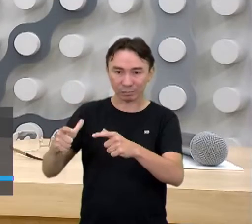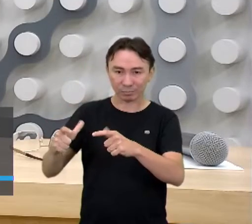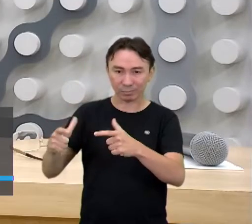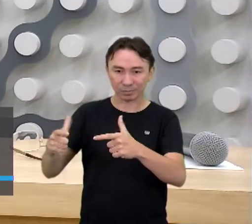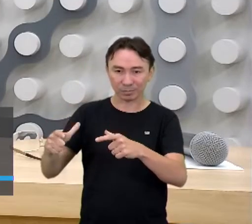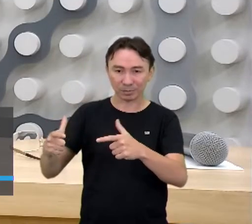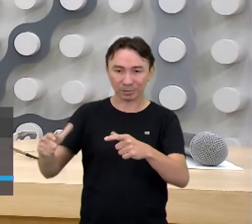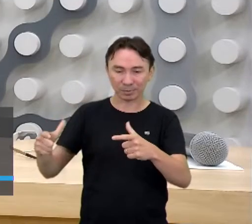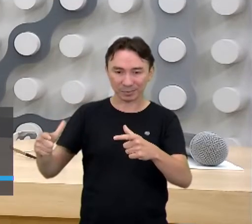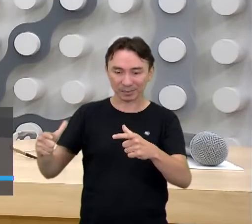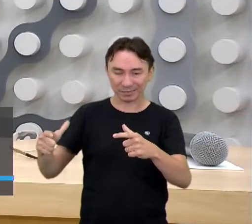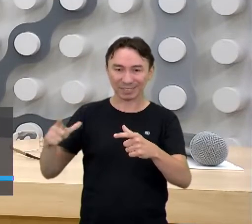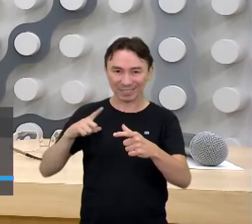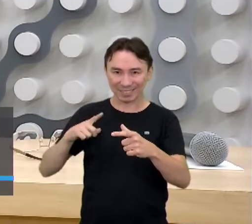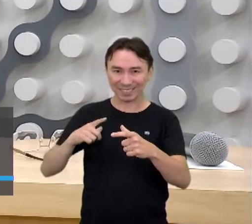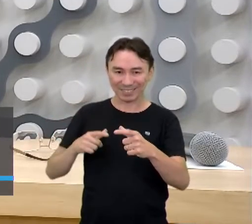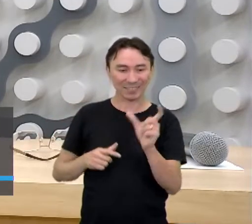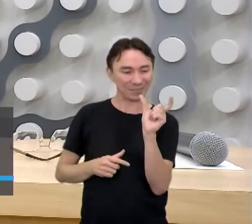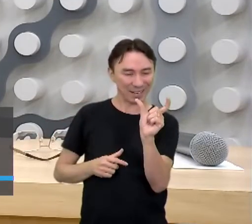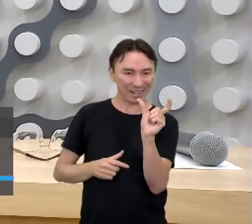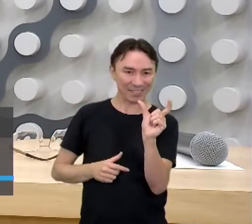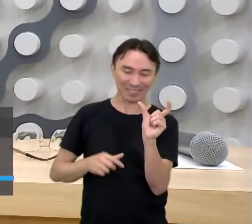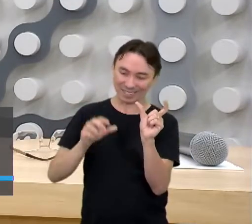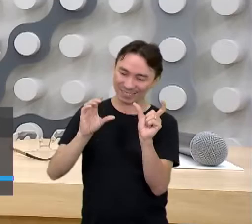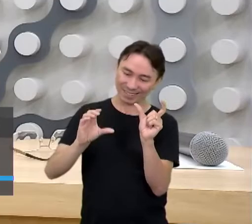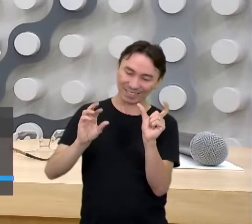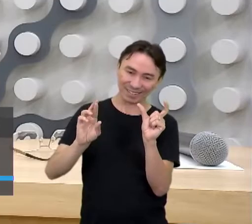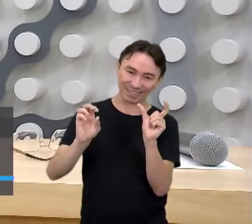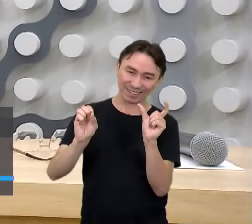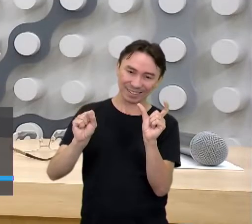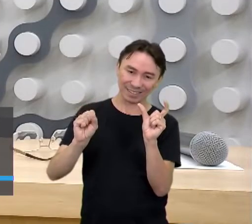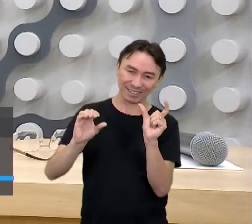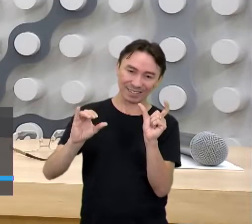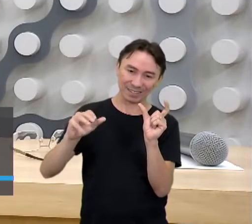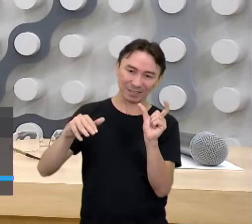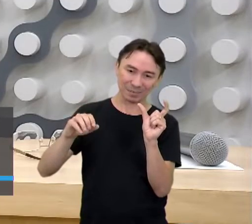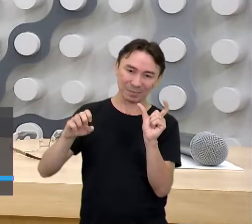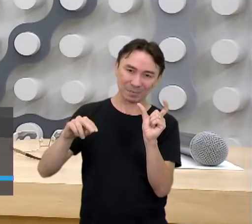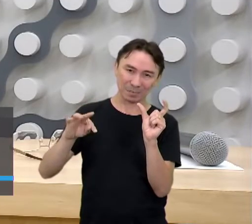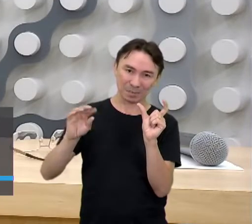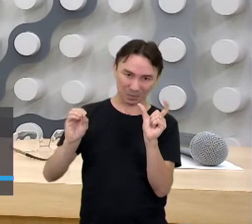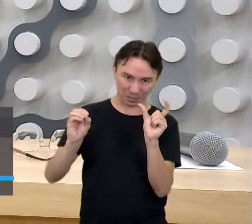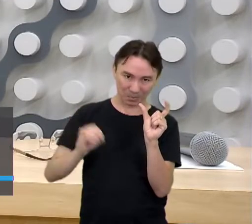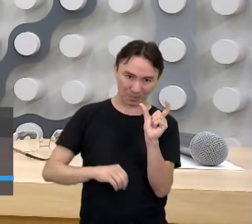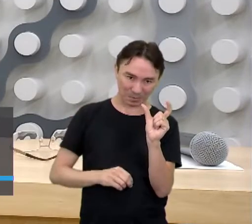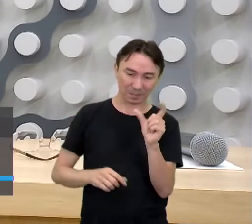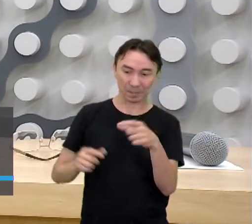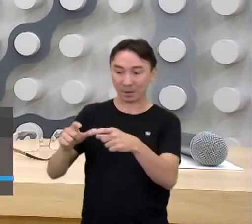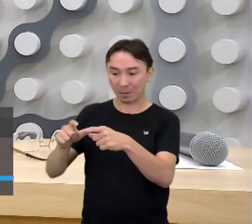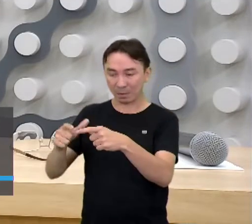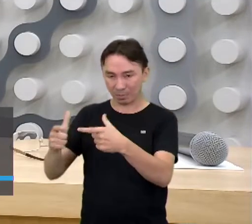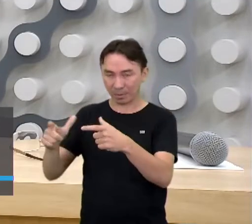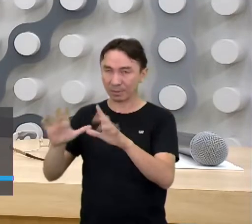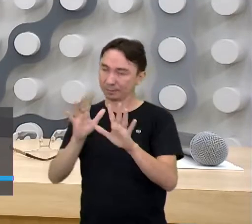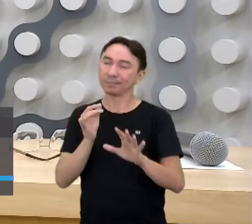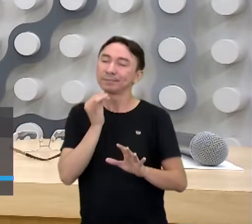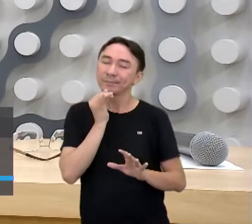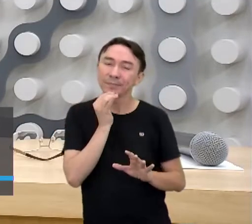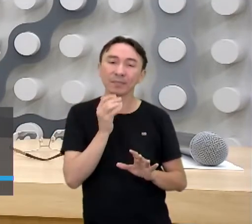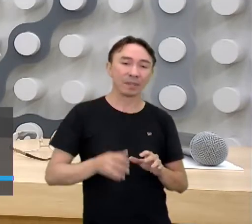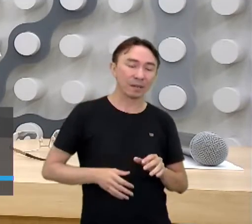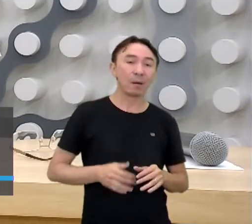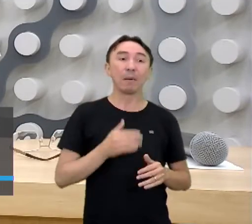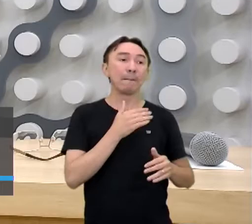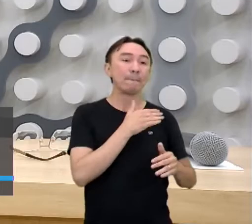tendo essa palavra crescimento, se a taxa de mortalidade for maior do que a taxa de natalidade, este